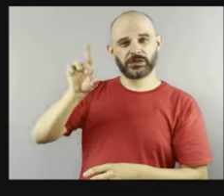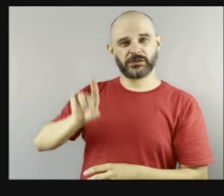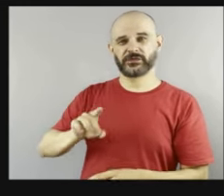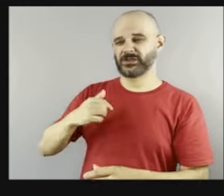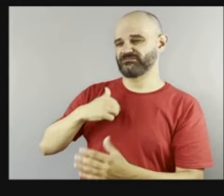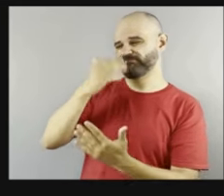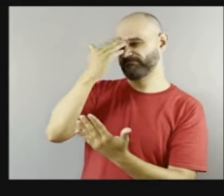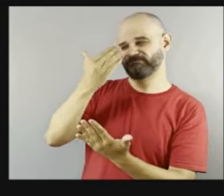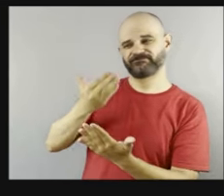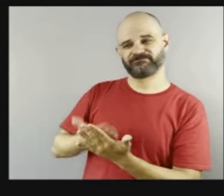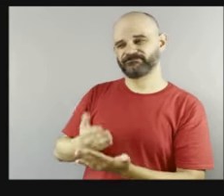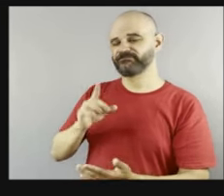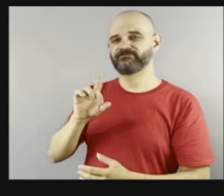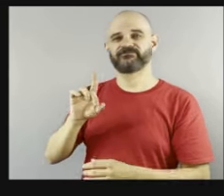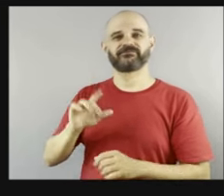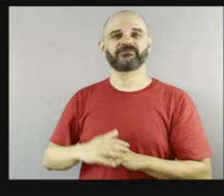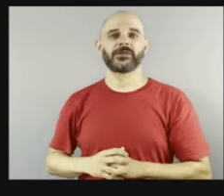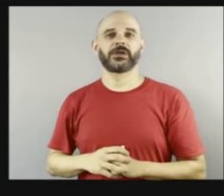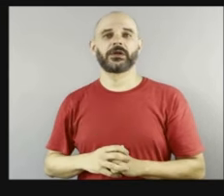elas recebem a notícia.